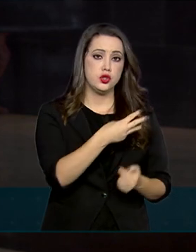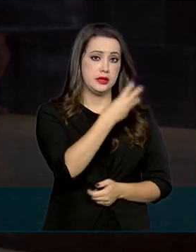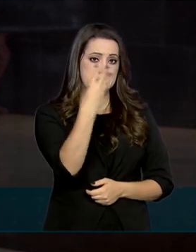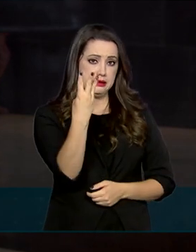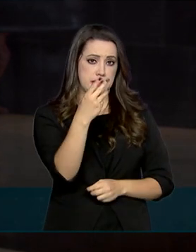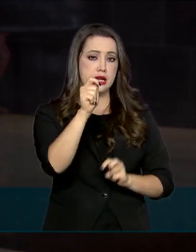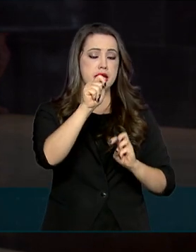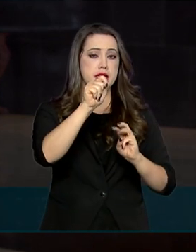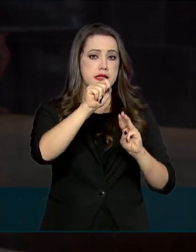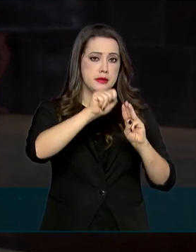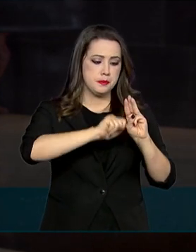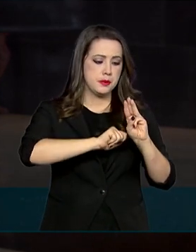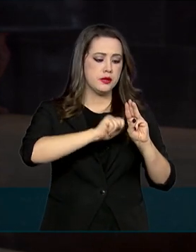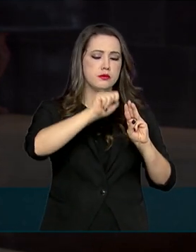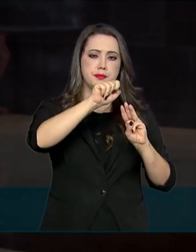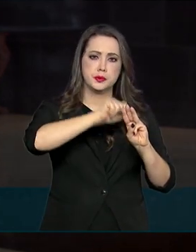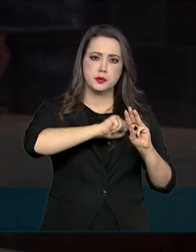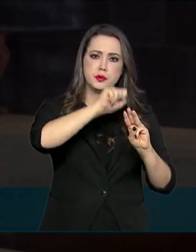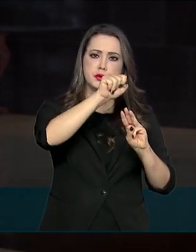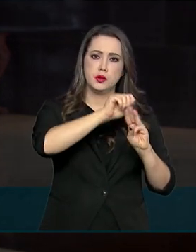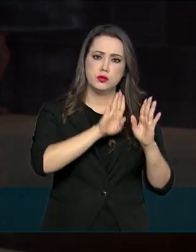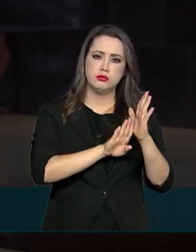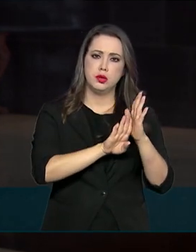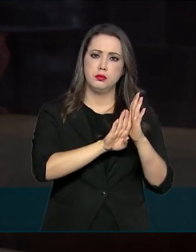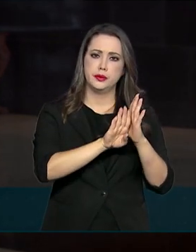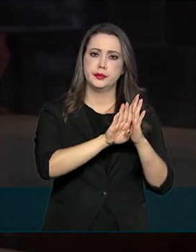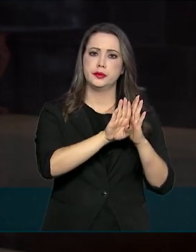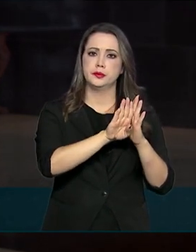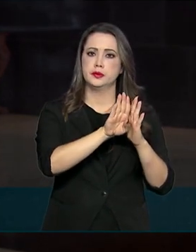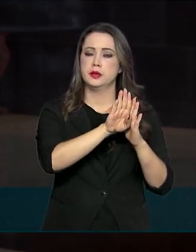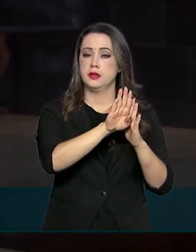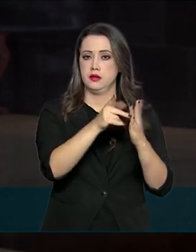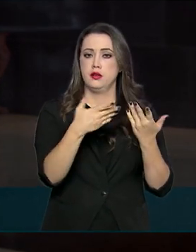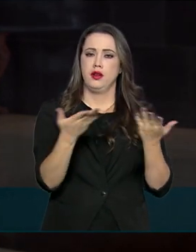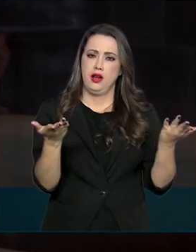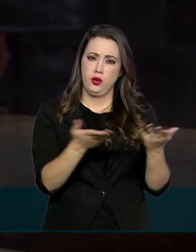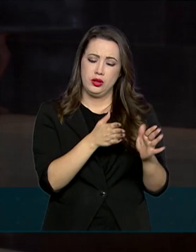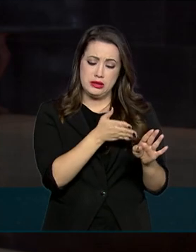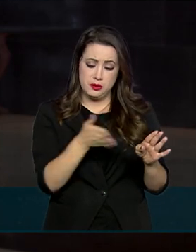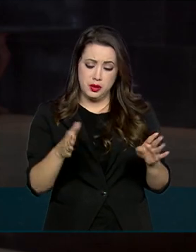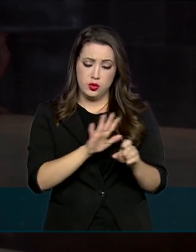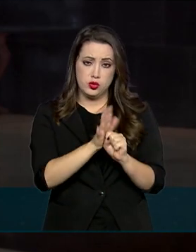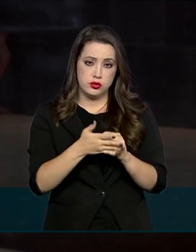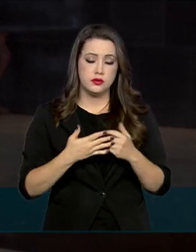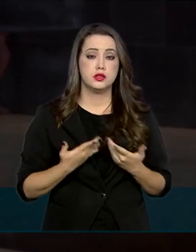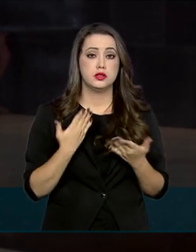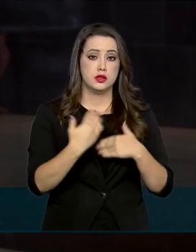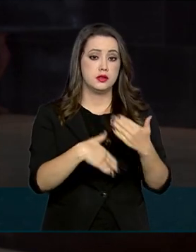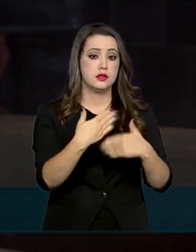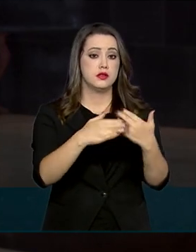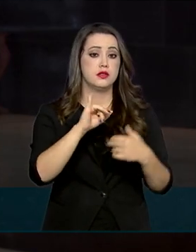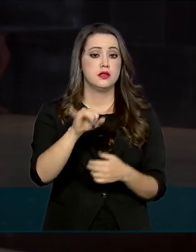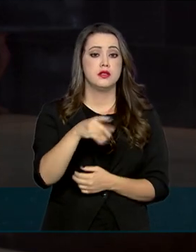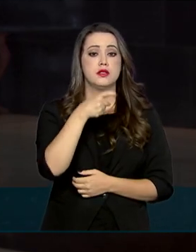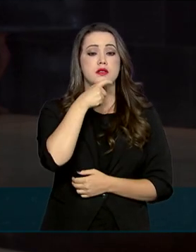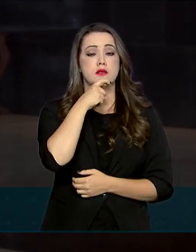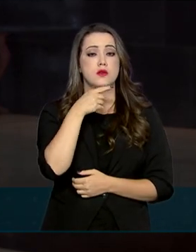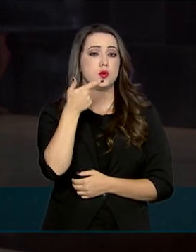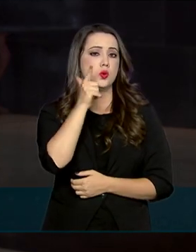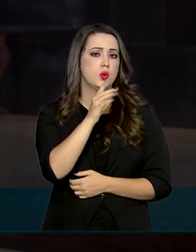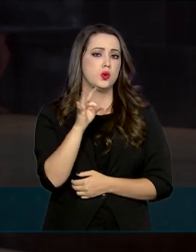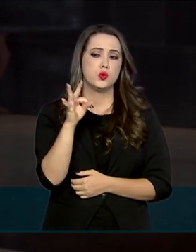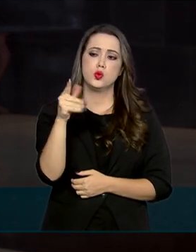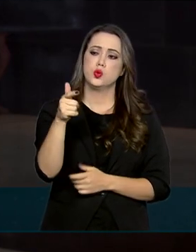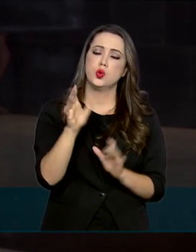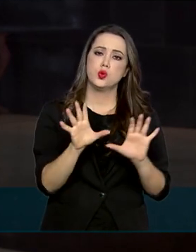seguidos de alta em meio à pandemia do novo coronavírus. Esse avanço, em julho, alcançou todas